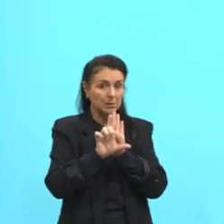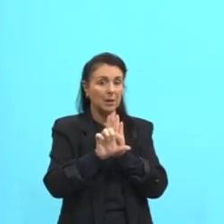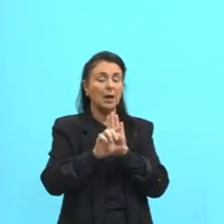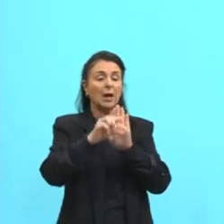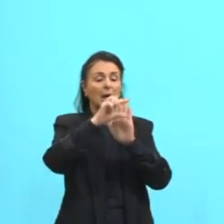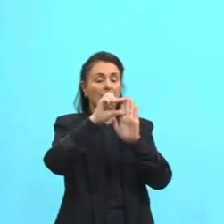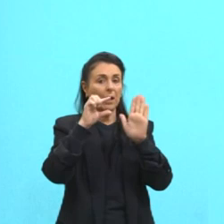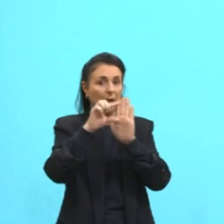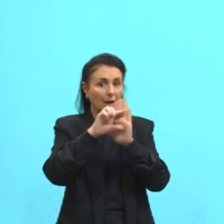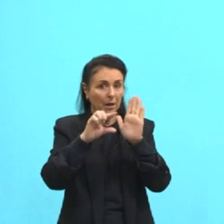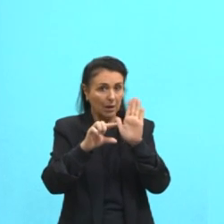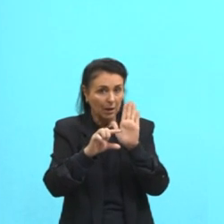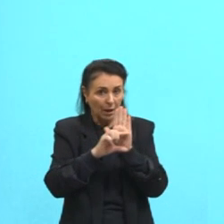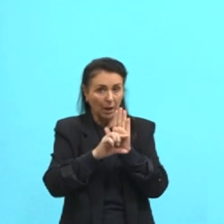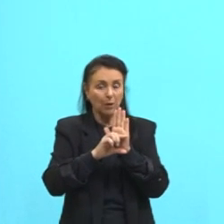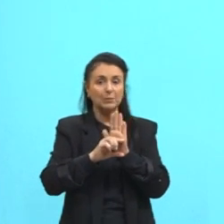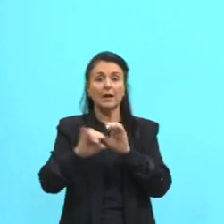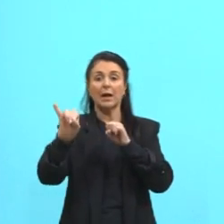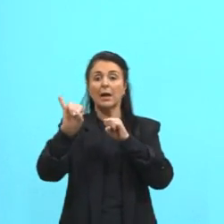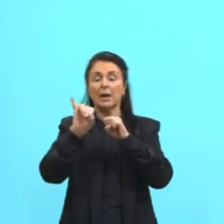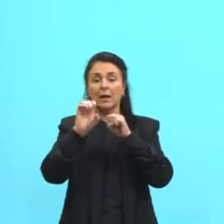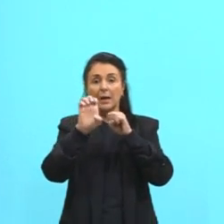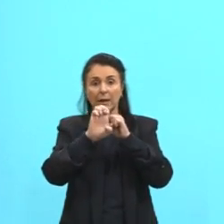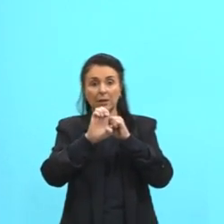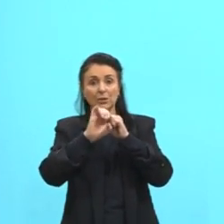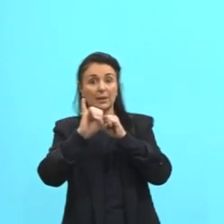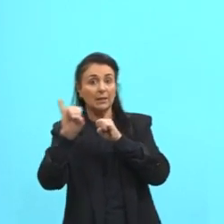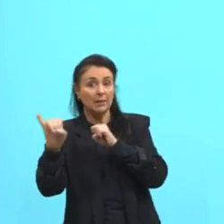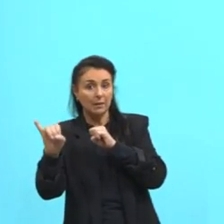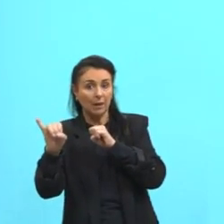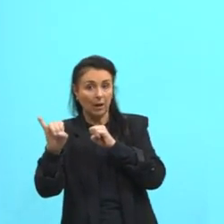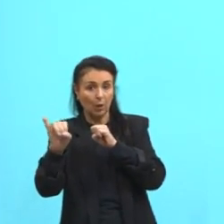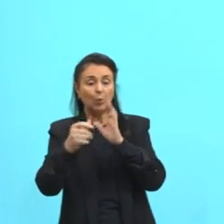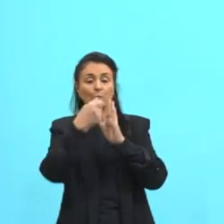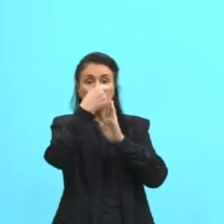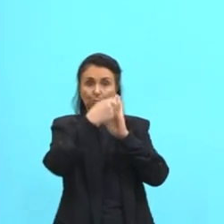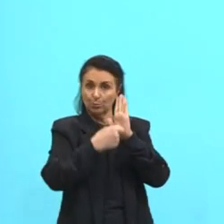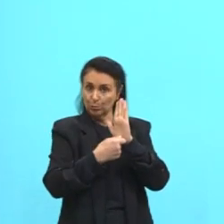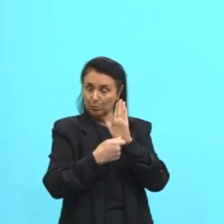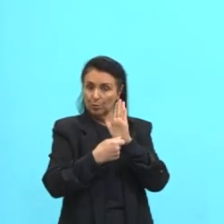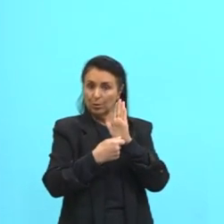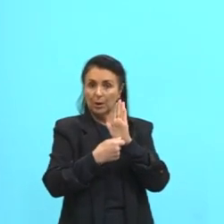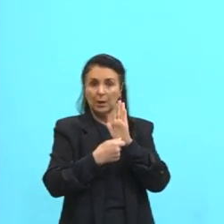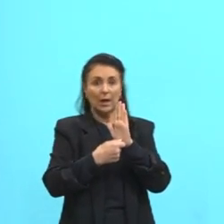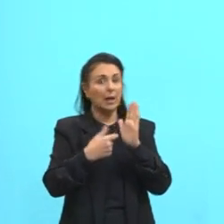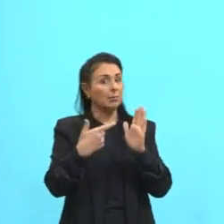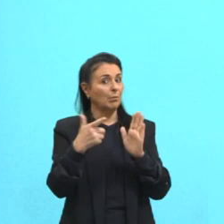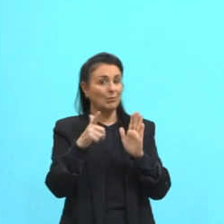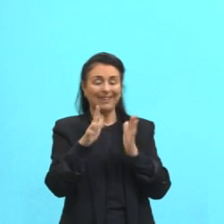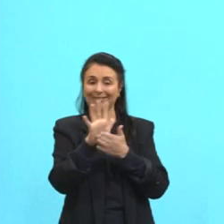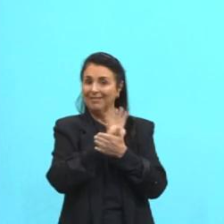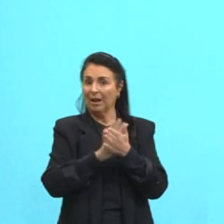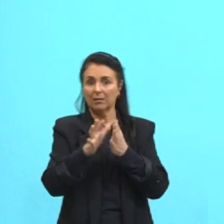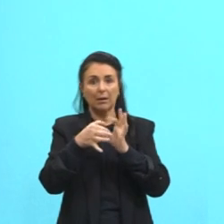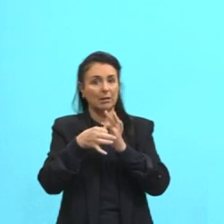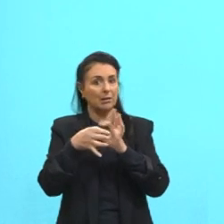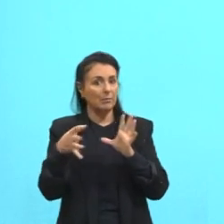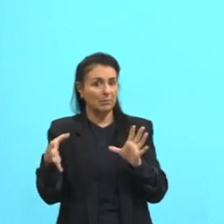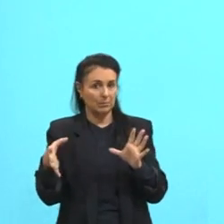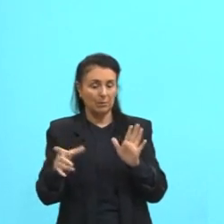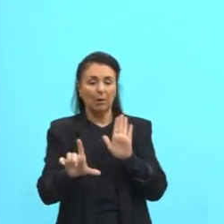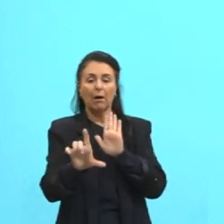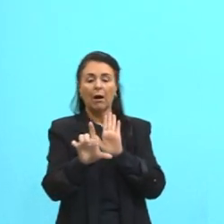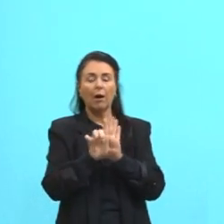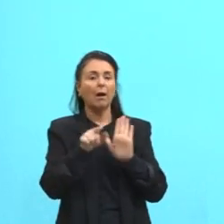edital de concurso público. Aqui não tem o mínimo de resquício para a liberdade. Por exemplo, se a lei